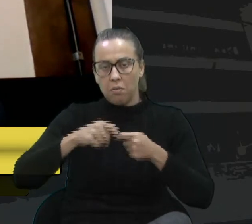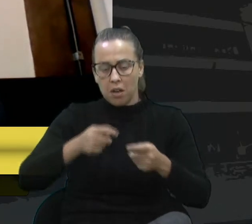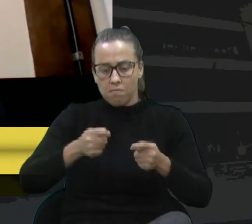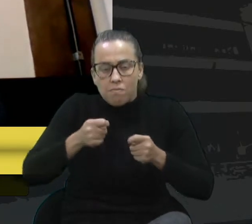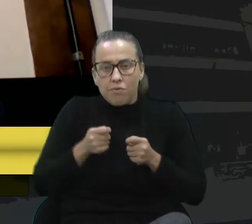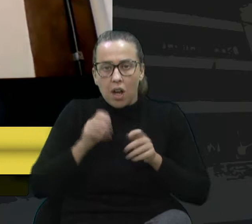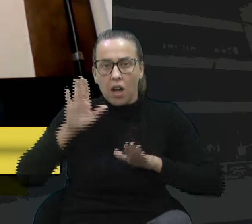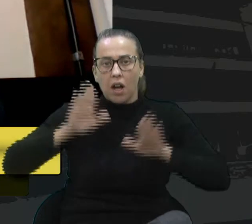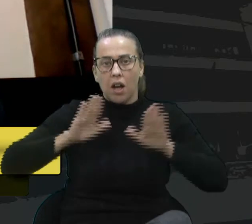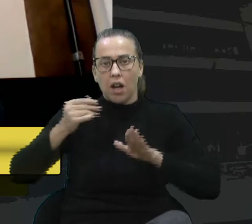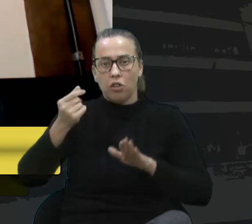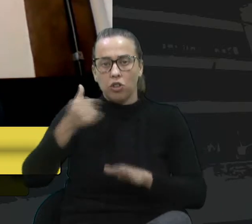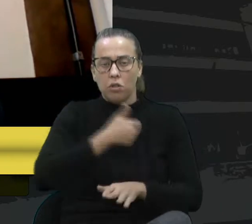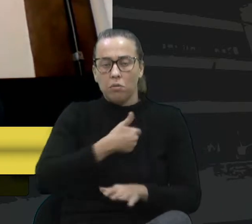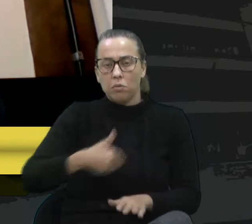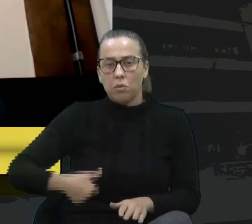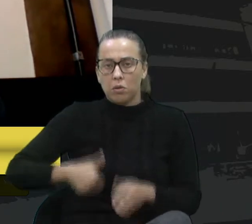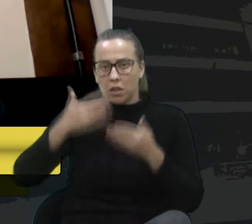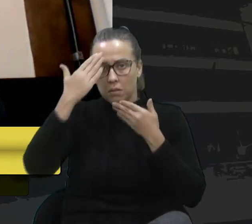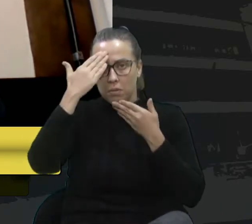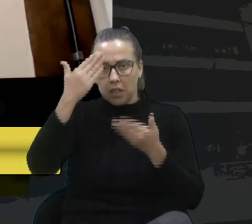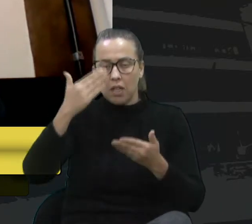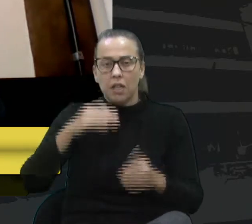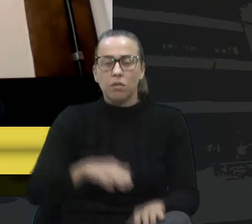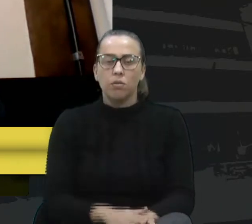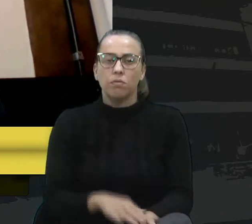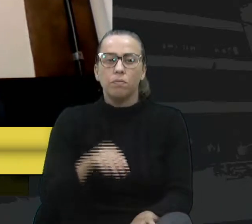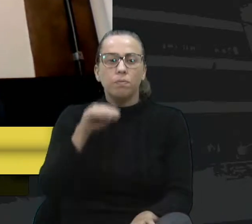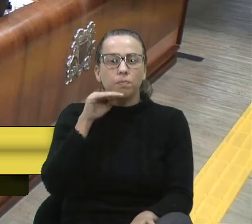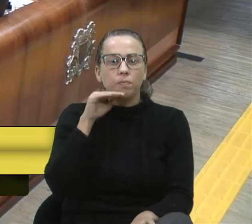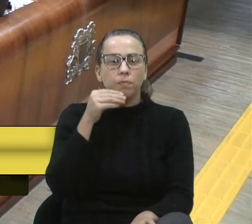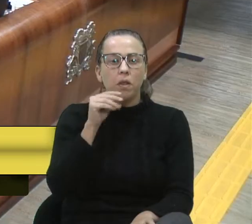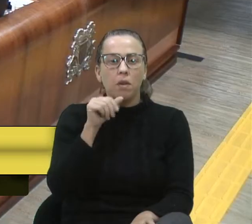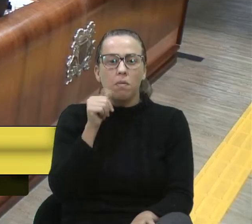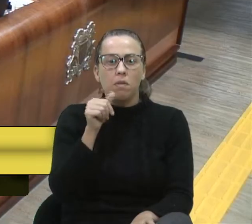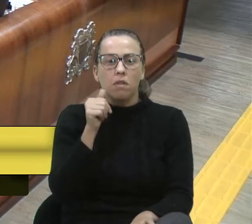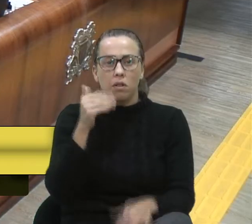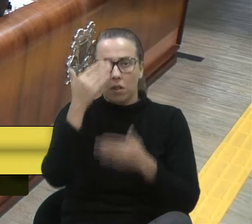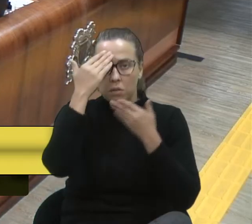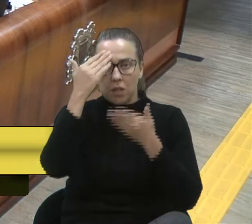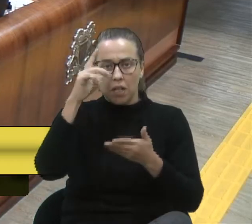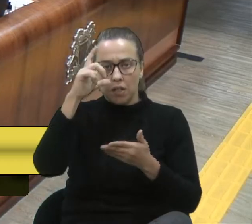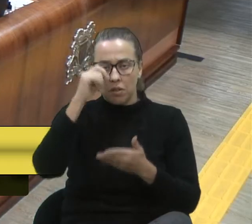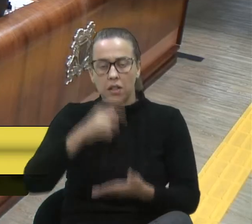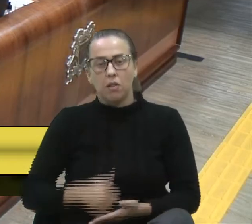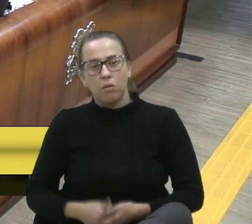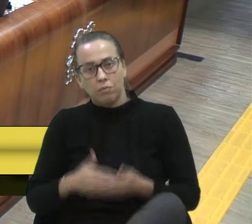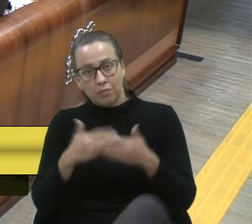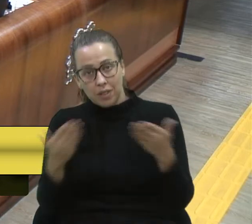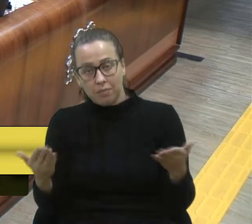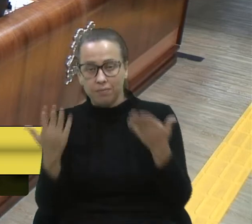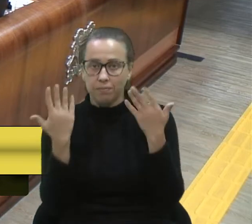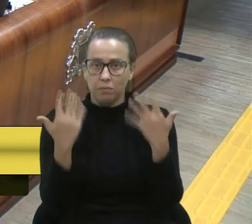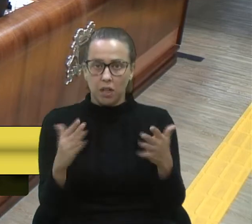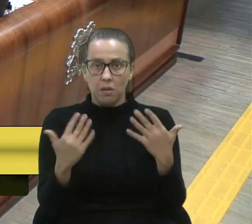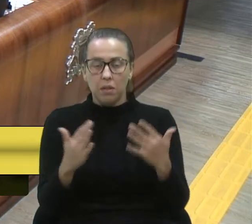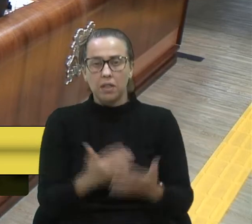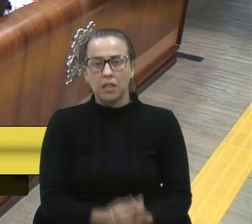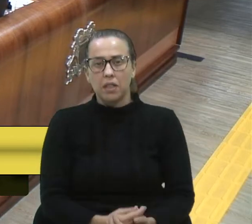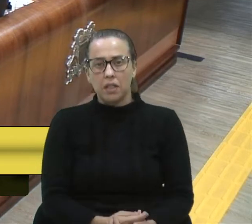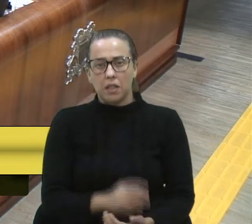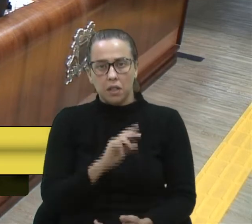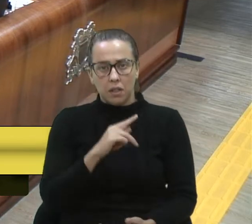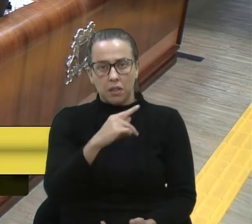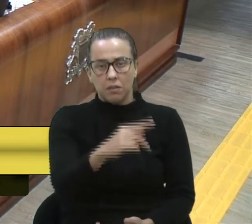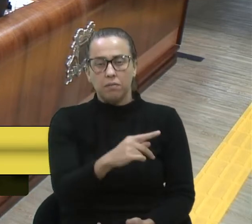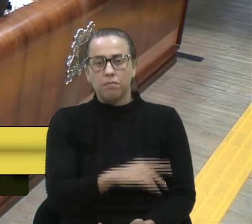aos cofres públicos. Obrigado, Marcon. Obrigado, vereadores cálculos. Pois é, parabenizar então o presidente,